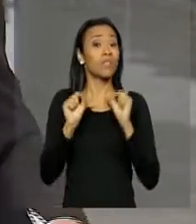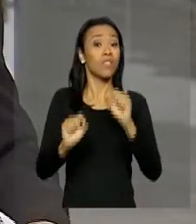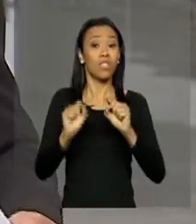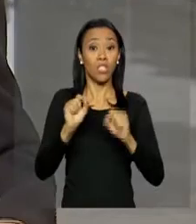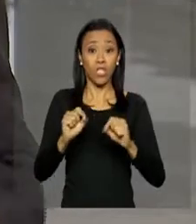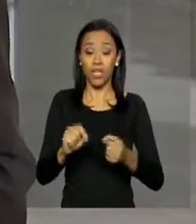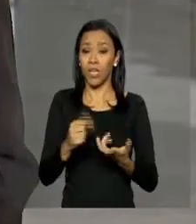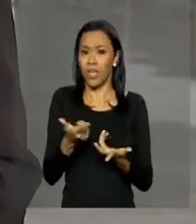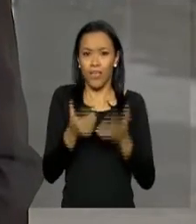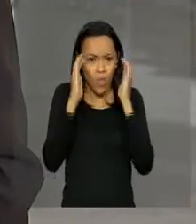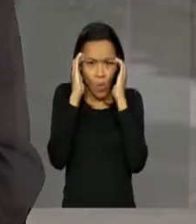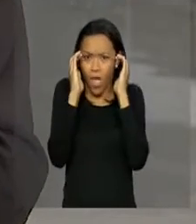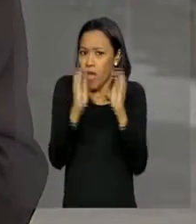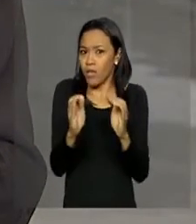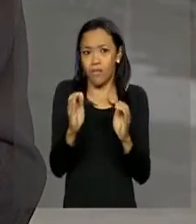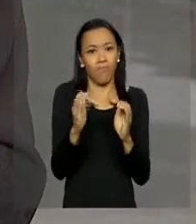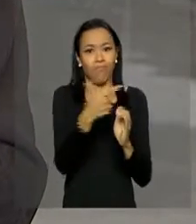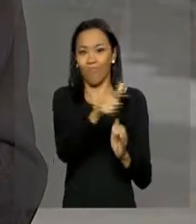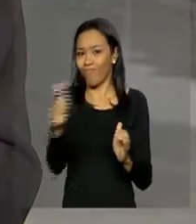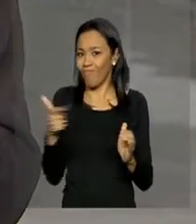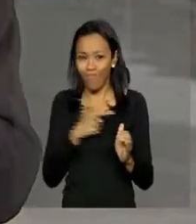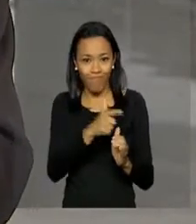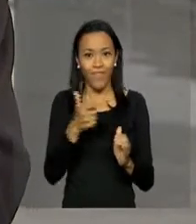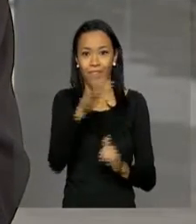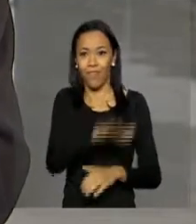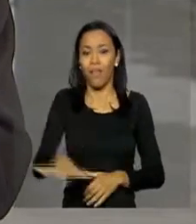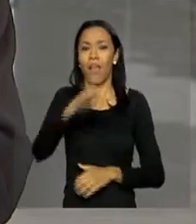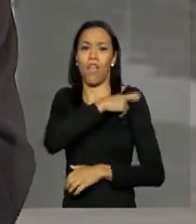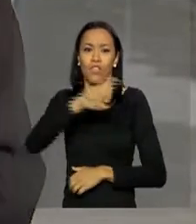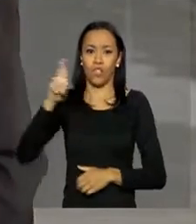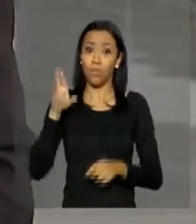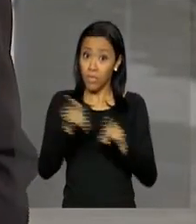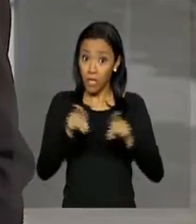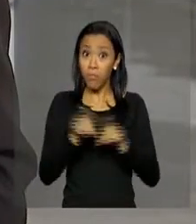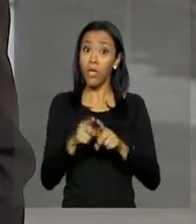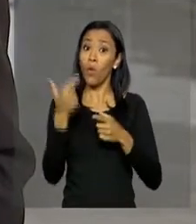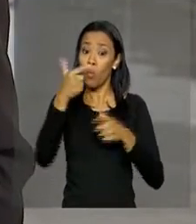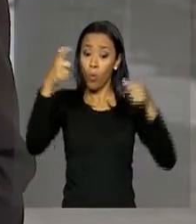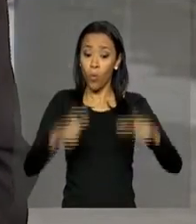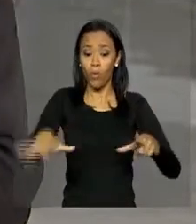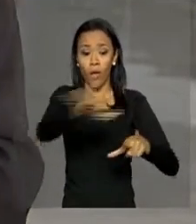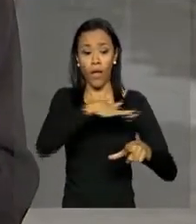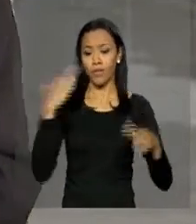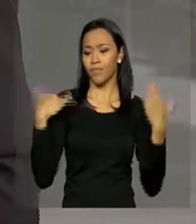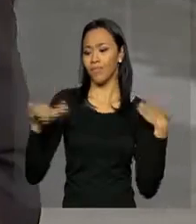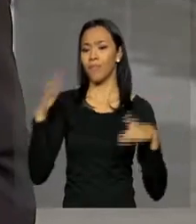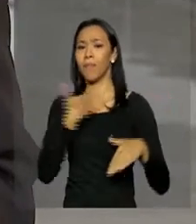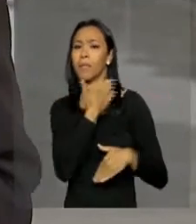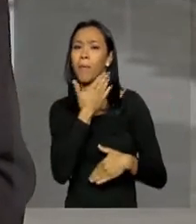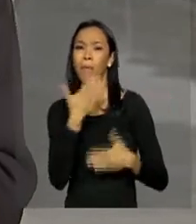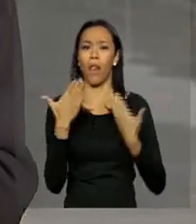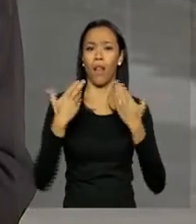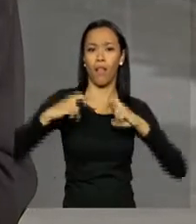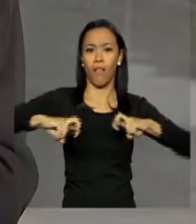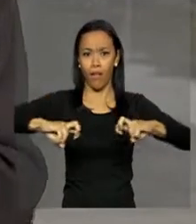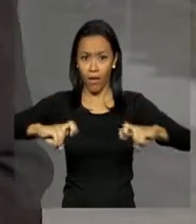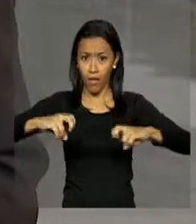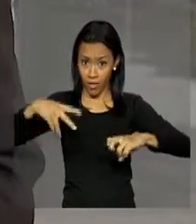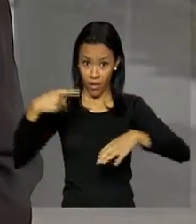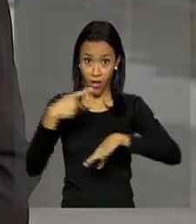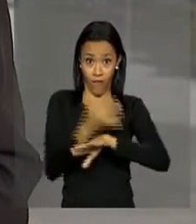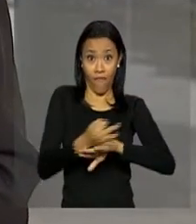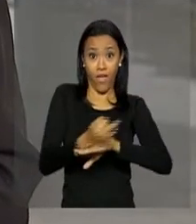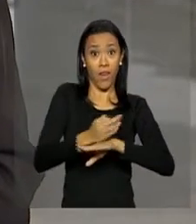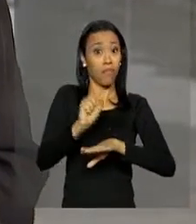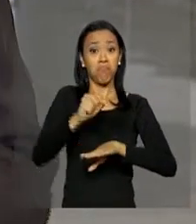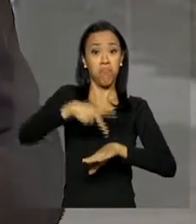intolerância religiosa e visar uma área de lazer frequentada por famílias em pleno feriado da Páscoa. A